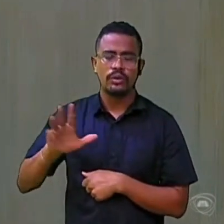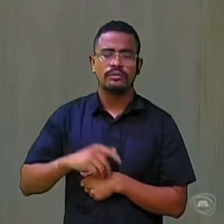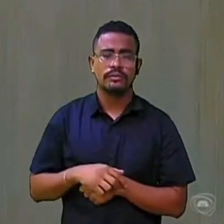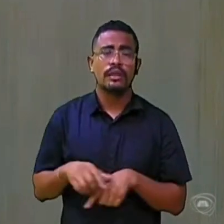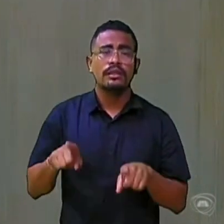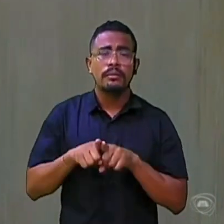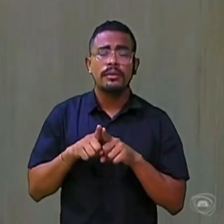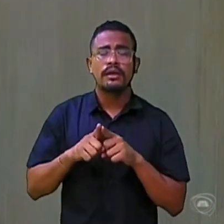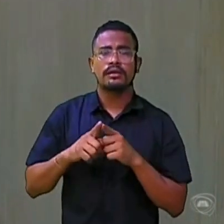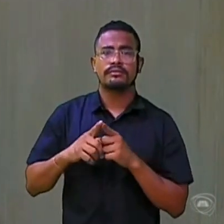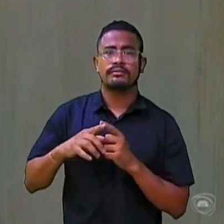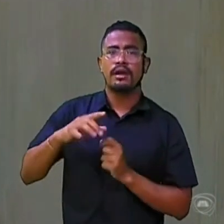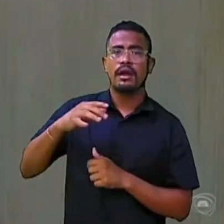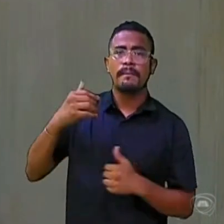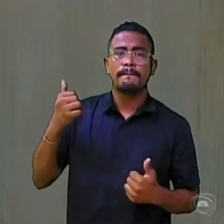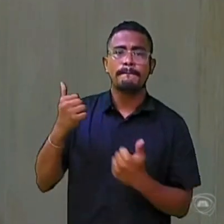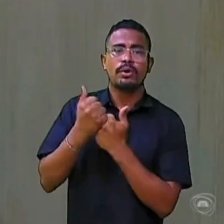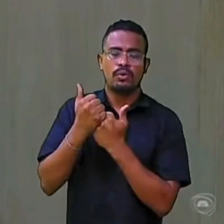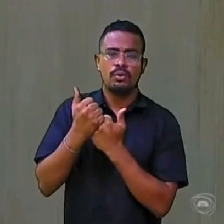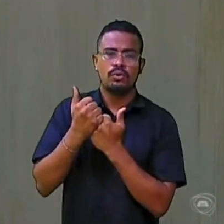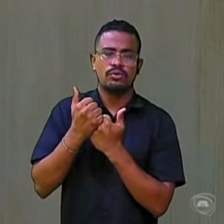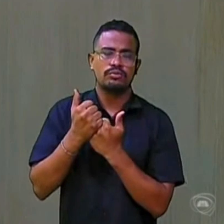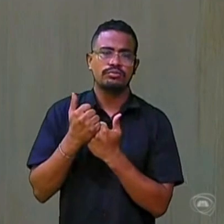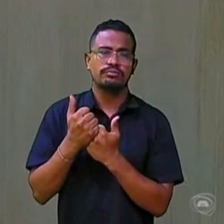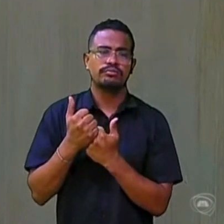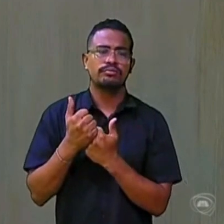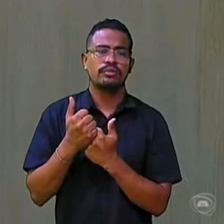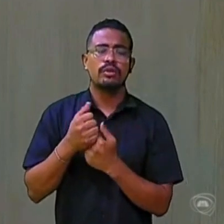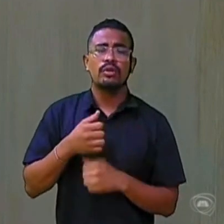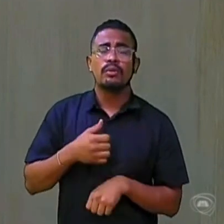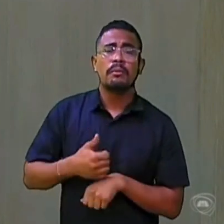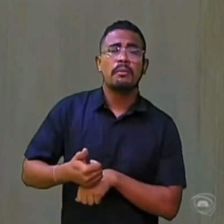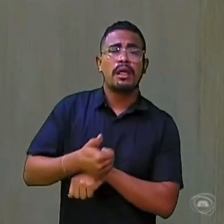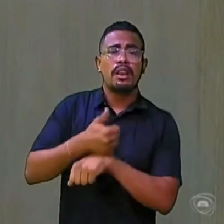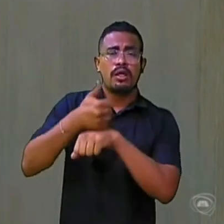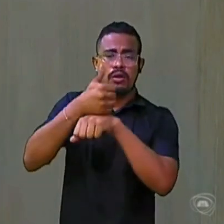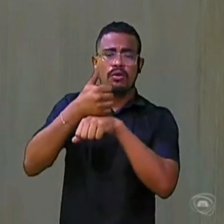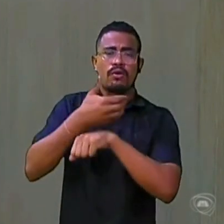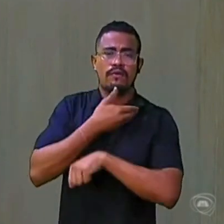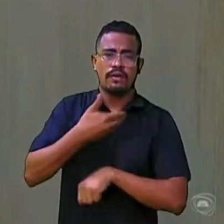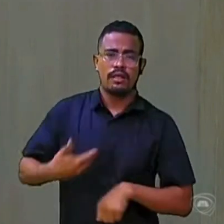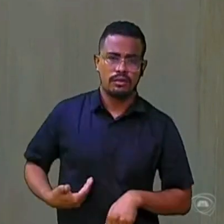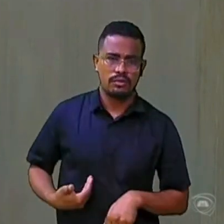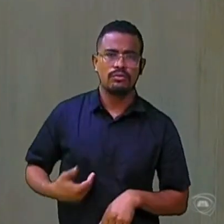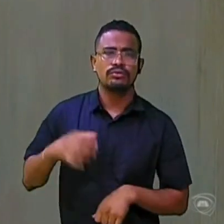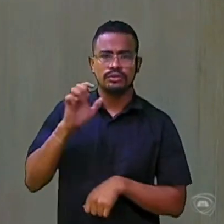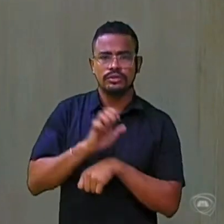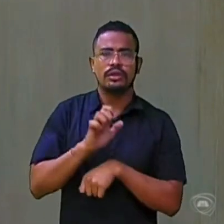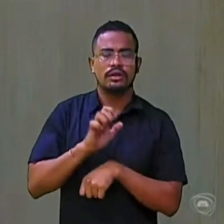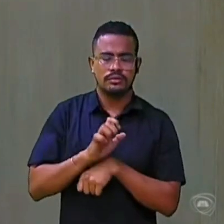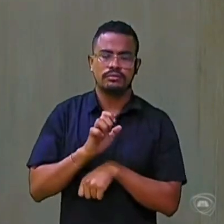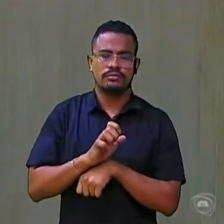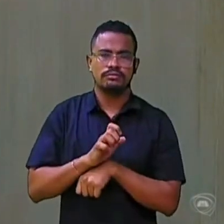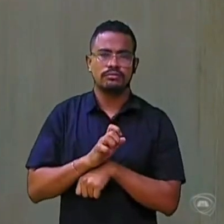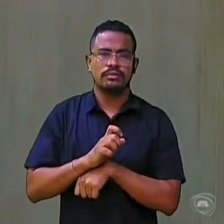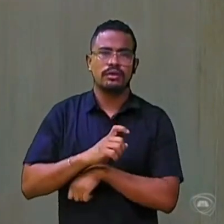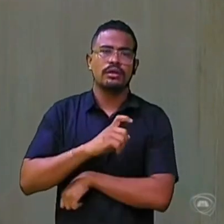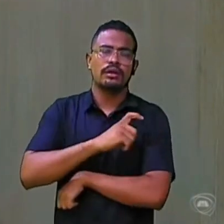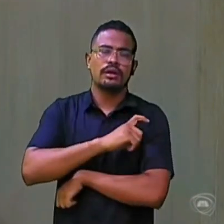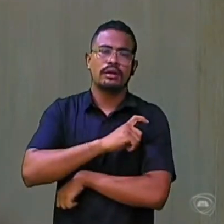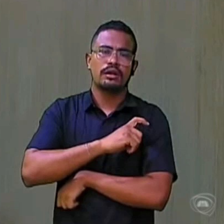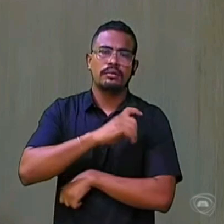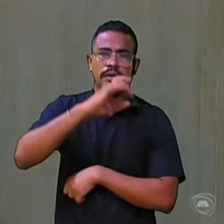decisivo do melhor governador do Estado do Ceará, Camilo Santana,